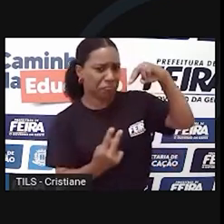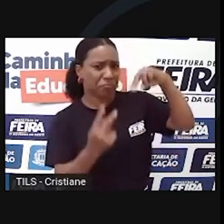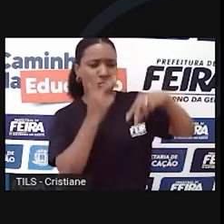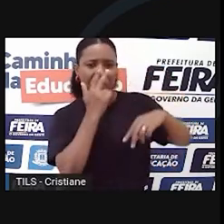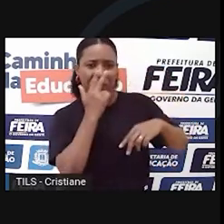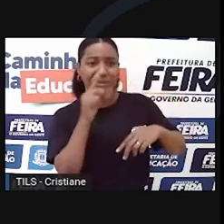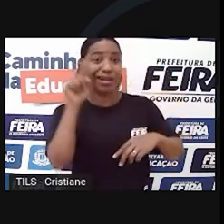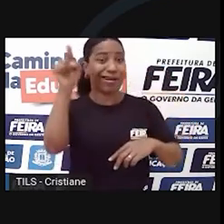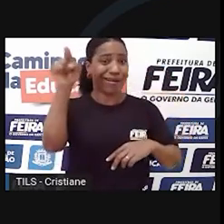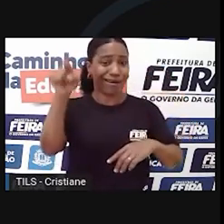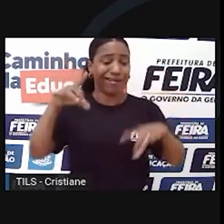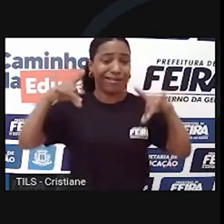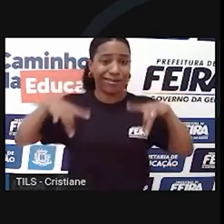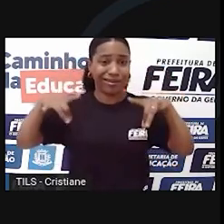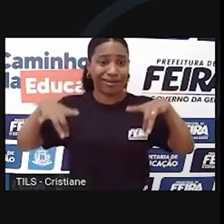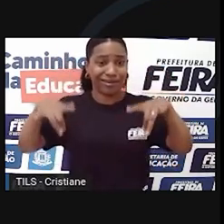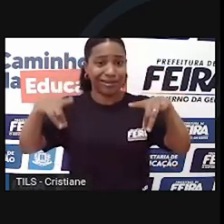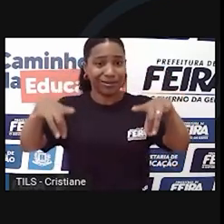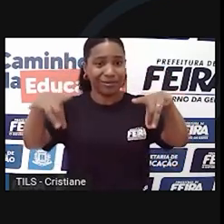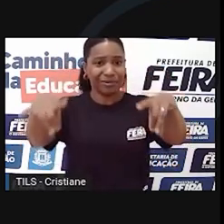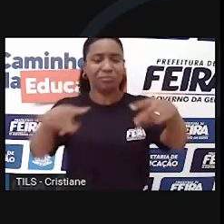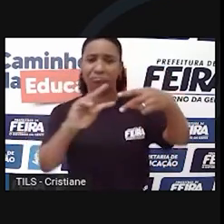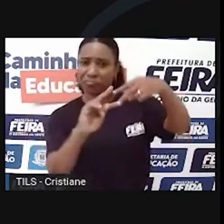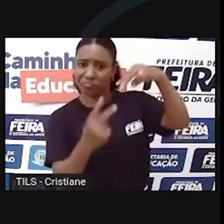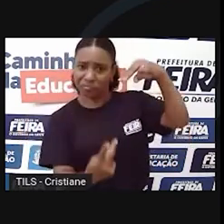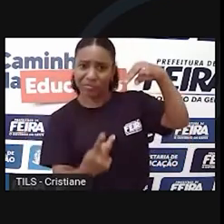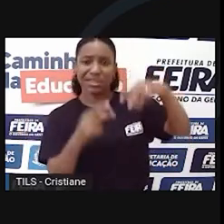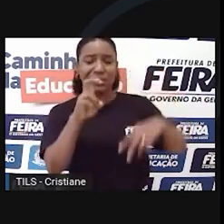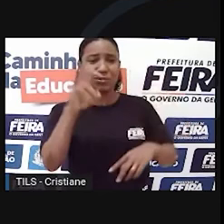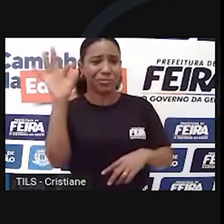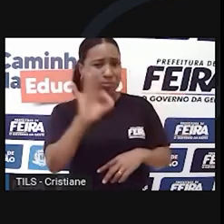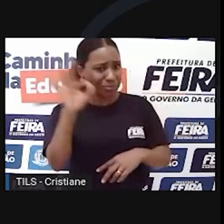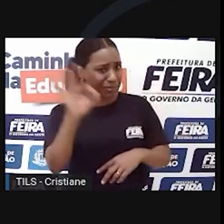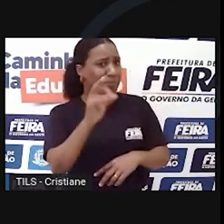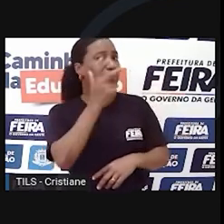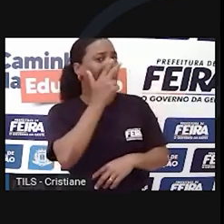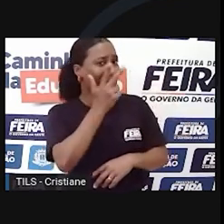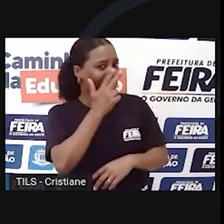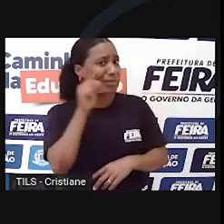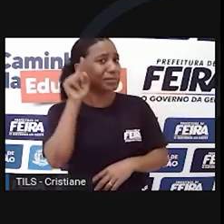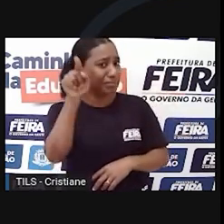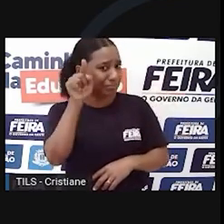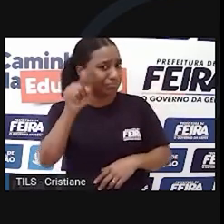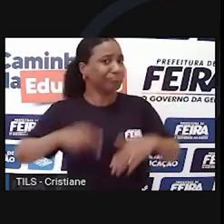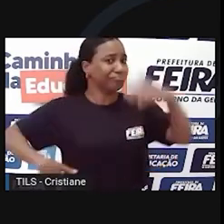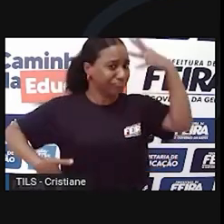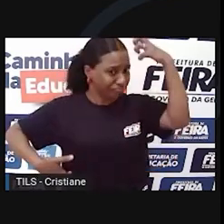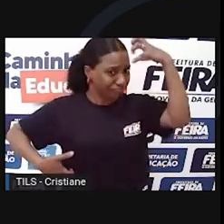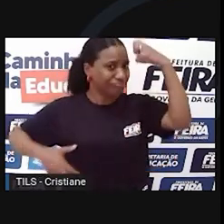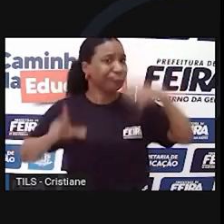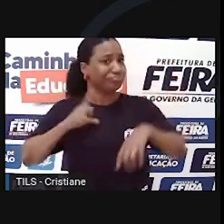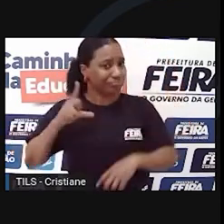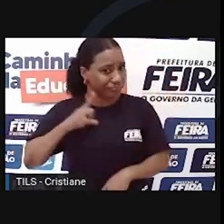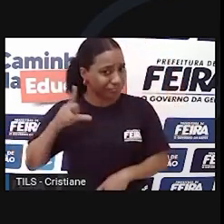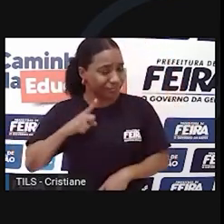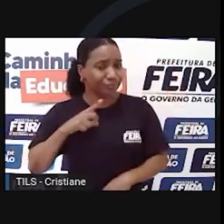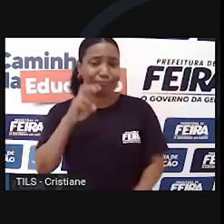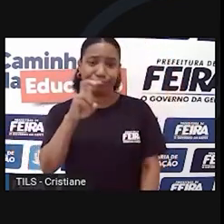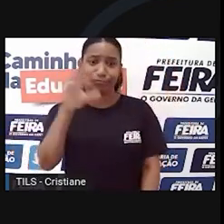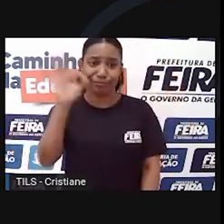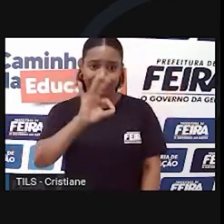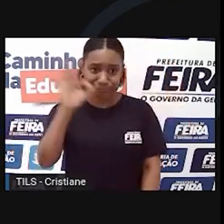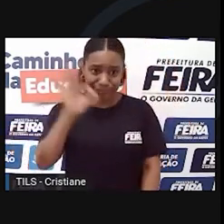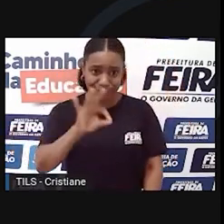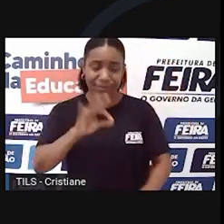porcentagem próxima de 5% em ambos os casos, o não prova nem valida nenhuma das teorias citadas. Certo é que, onde os sapiens chegaram, as outras